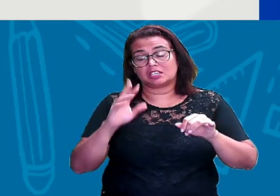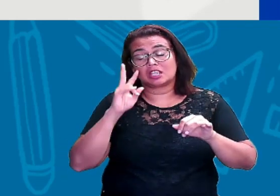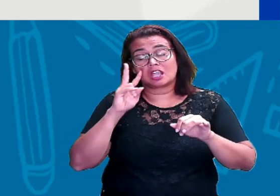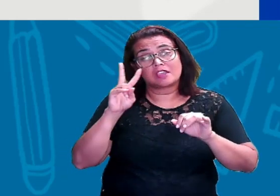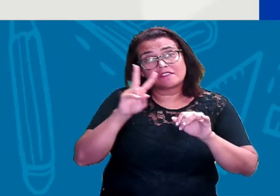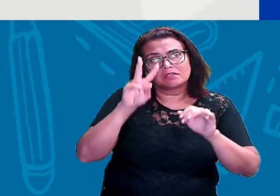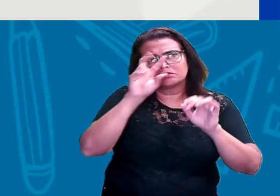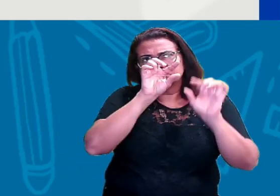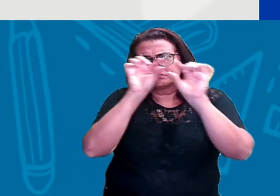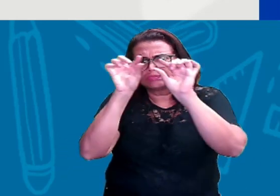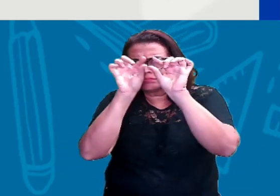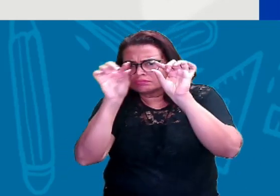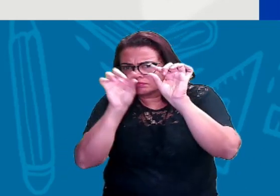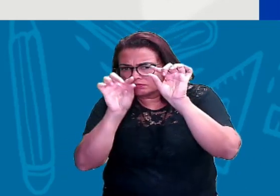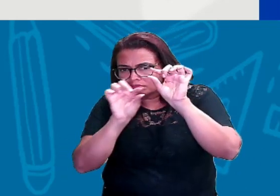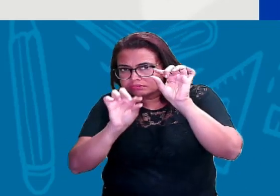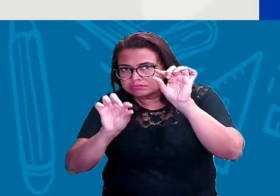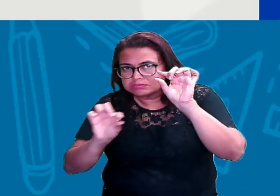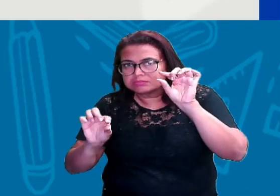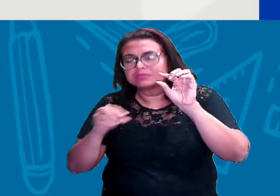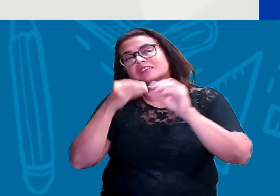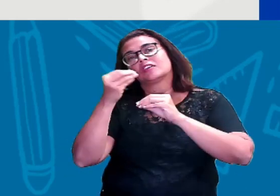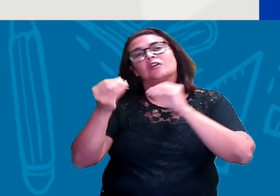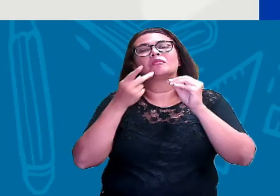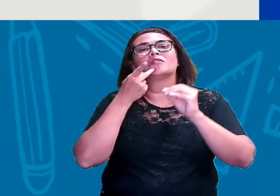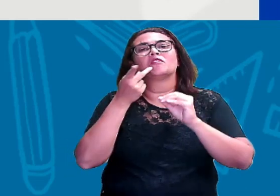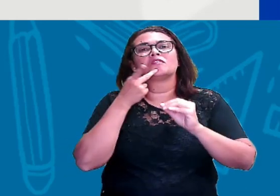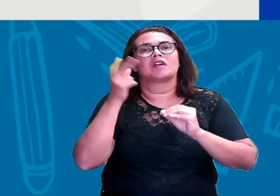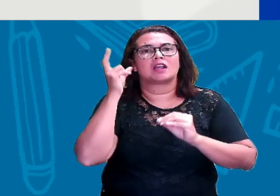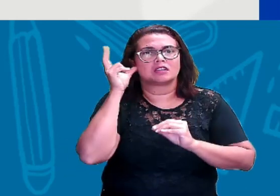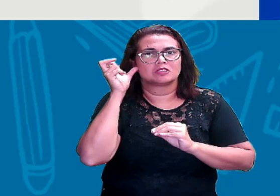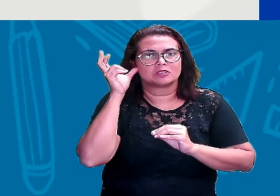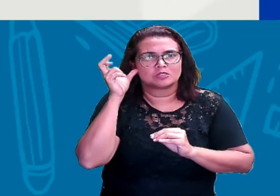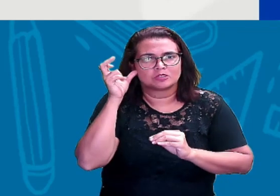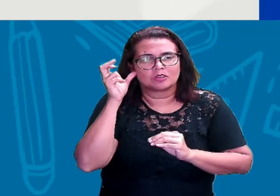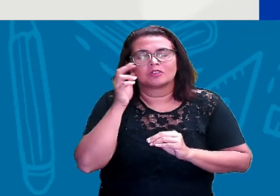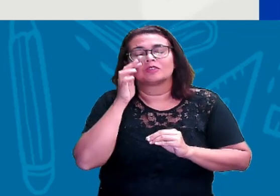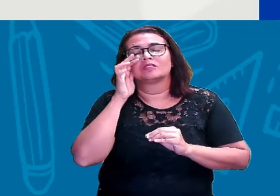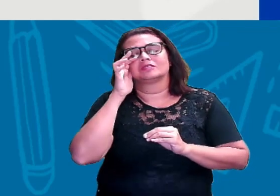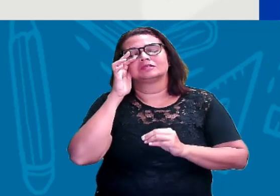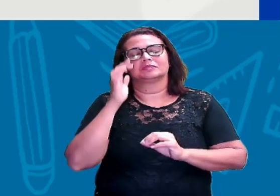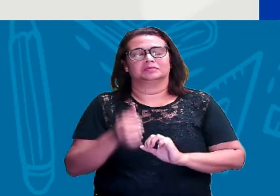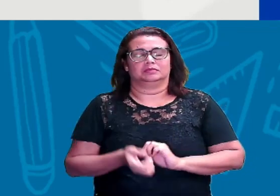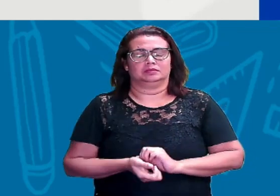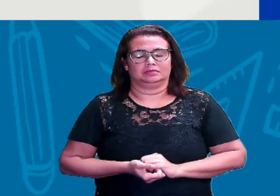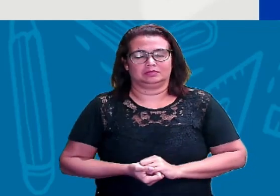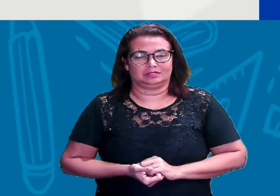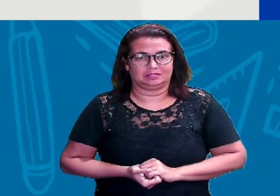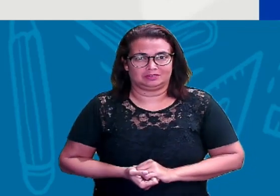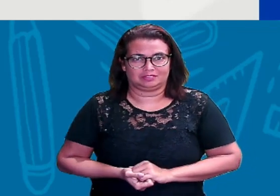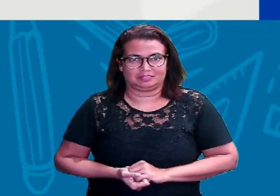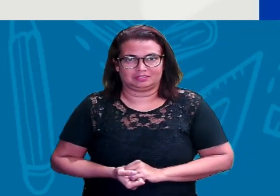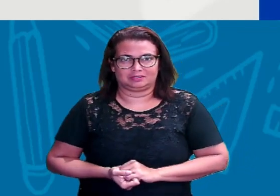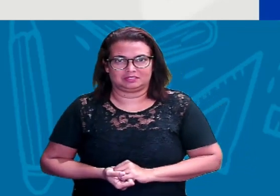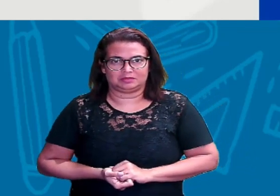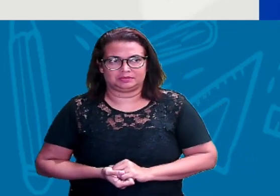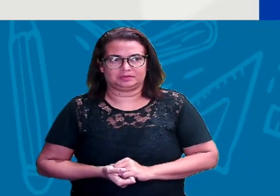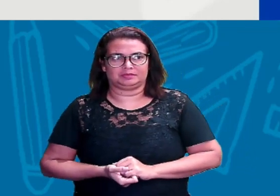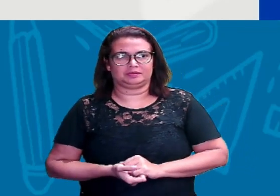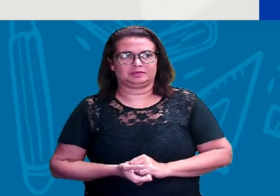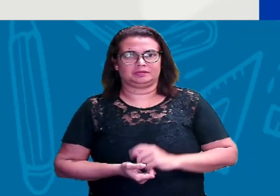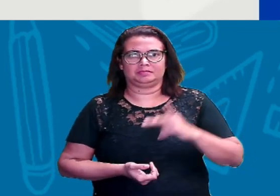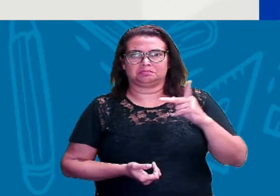K, L, L, M, M, N, N, O, O,